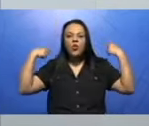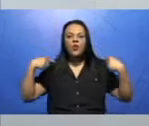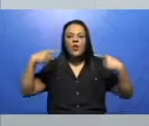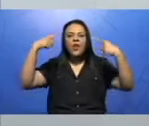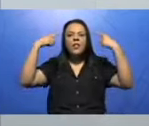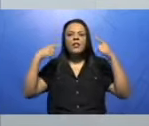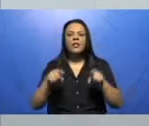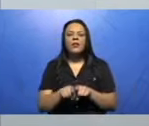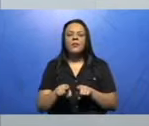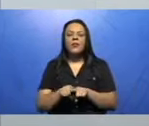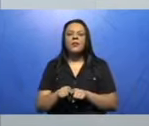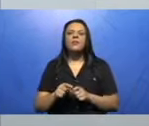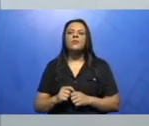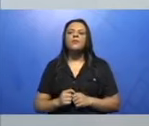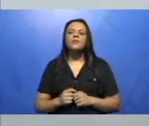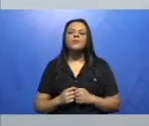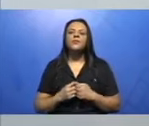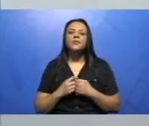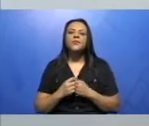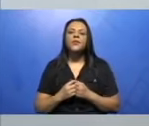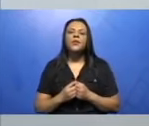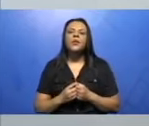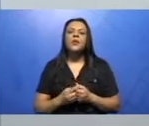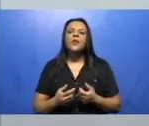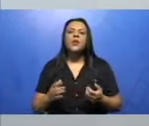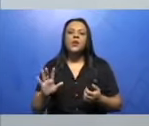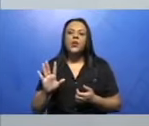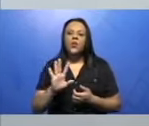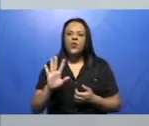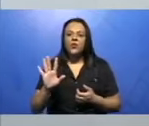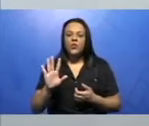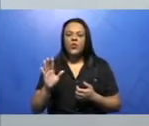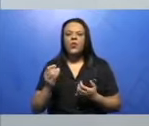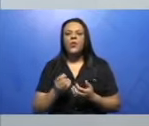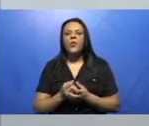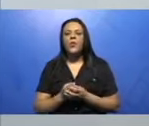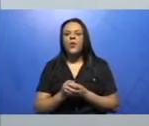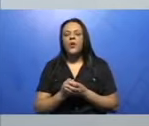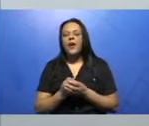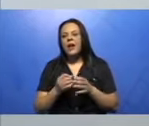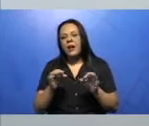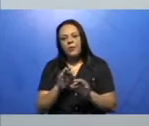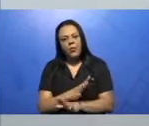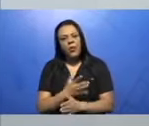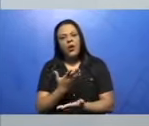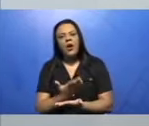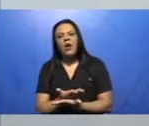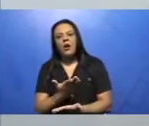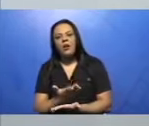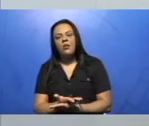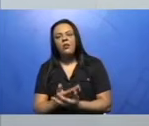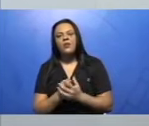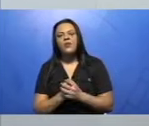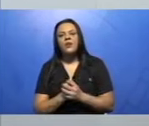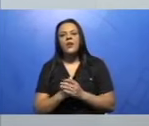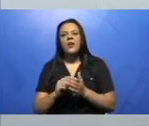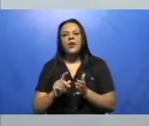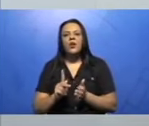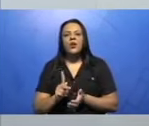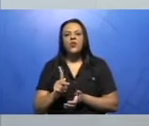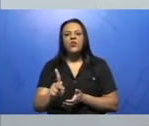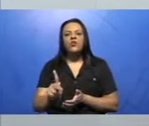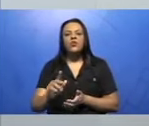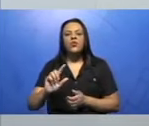na página 295. Pessoal, por hoje, a aula a gente vai parar nesse tema, a gente continua na próxima aula.